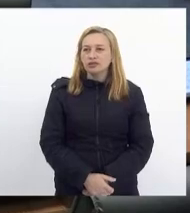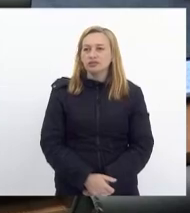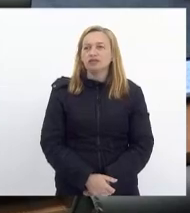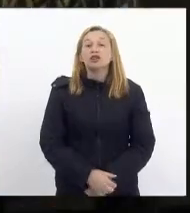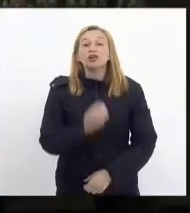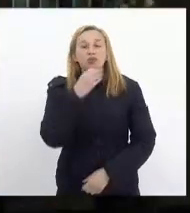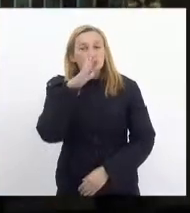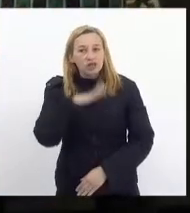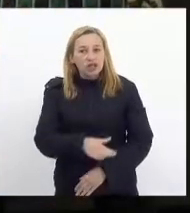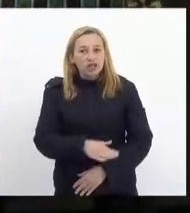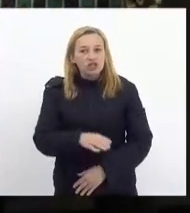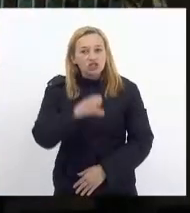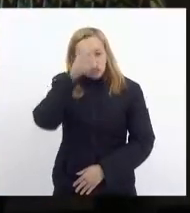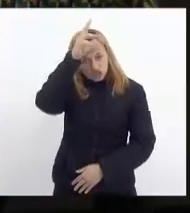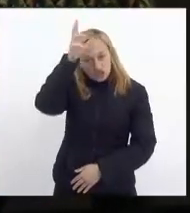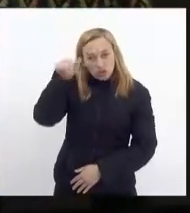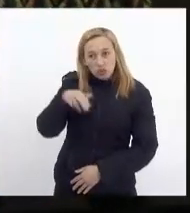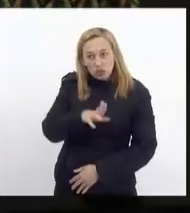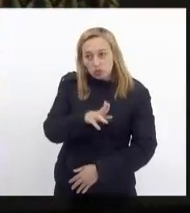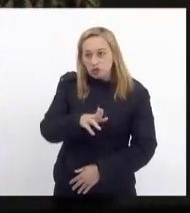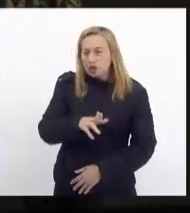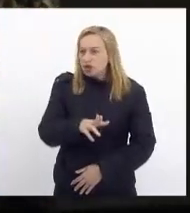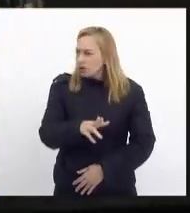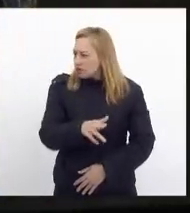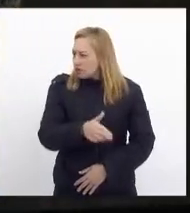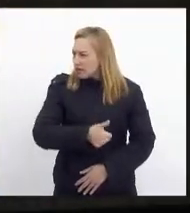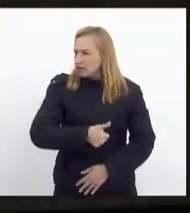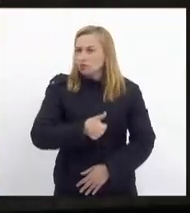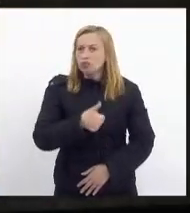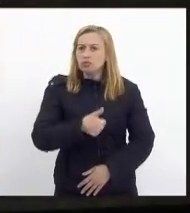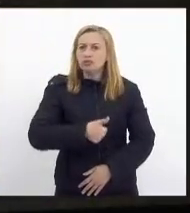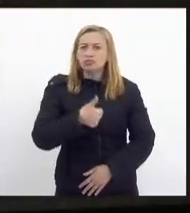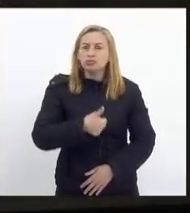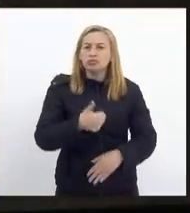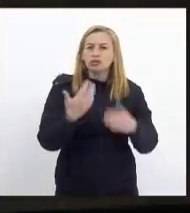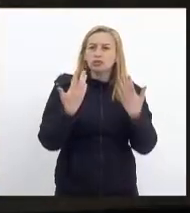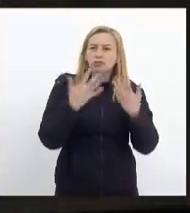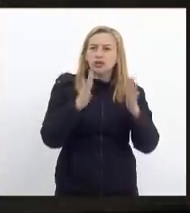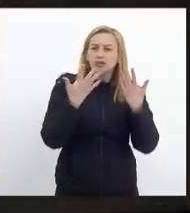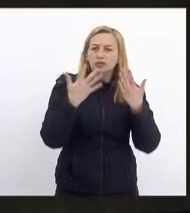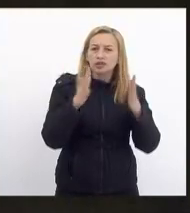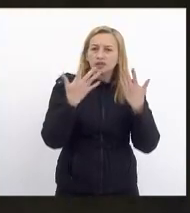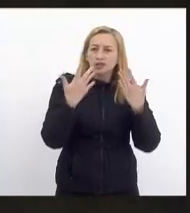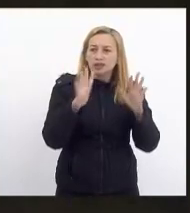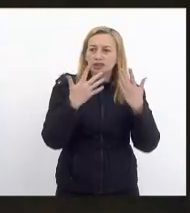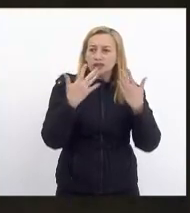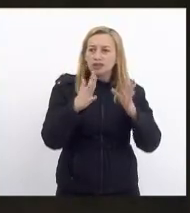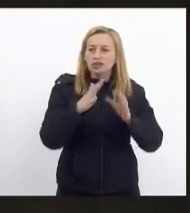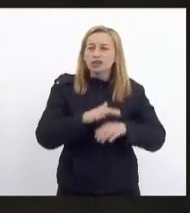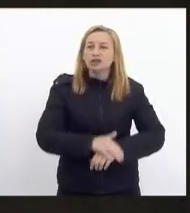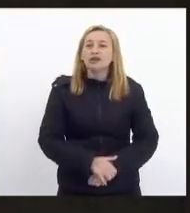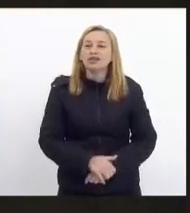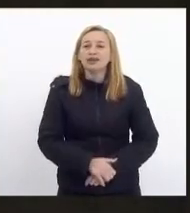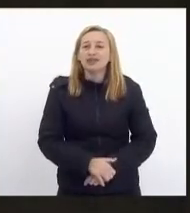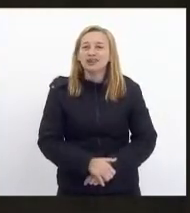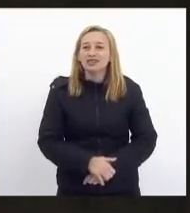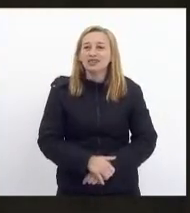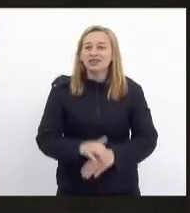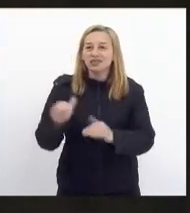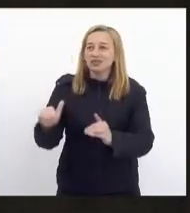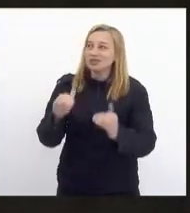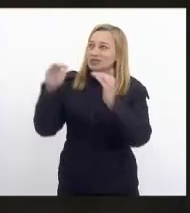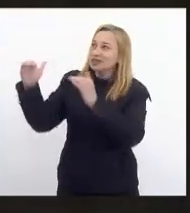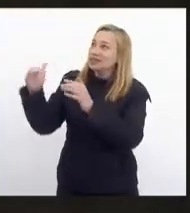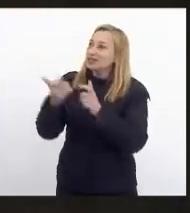Boa tarde, Tia Ju. Primeiro lugar, parabenizá-la pelo exercício da presidência. Vossa Excelência sempre